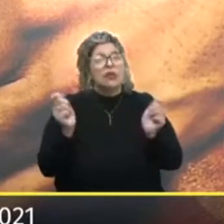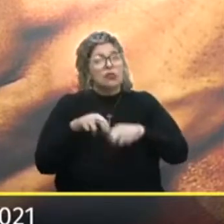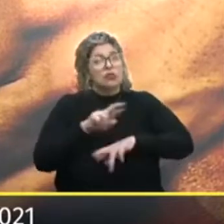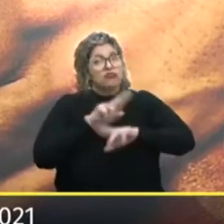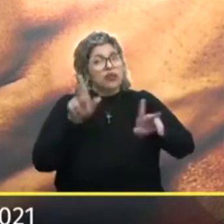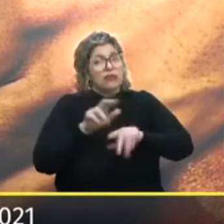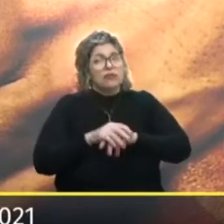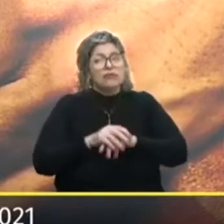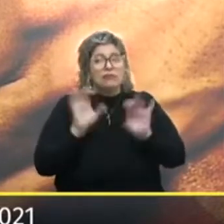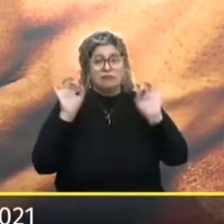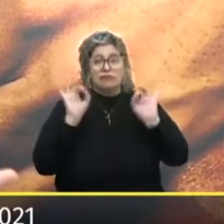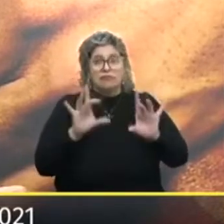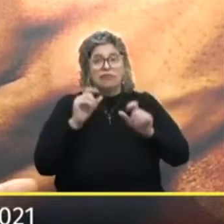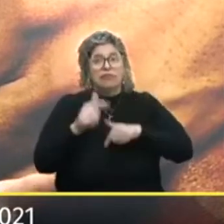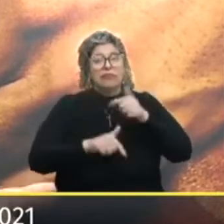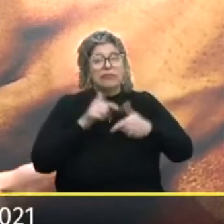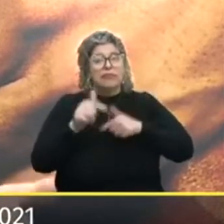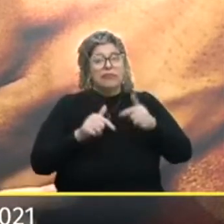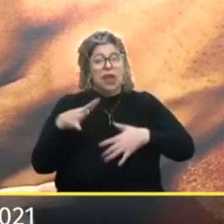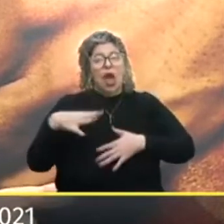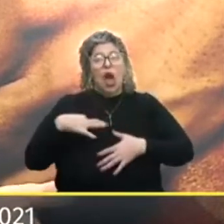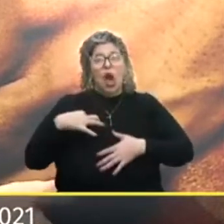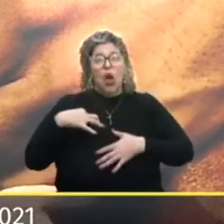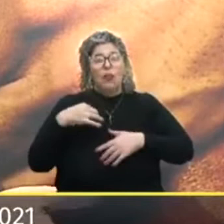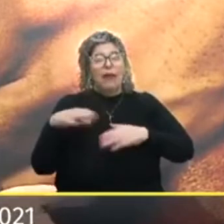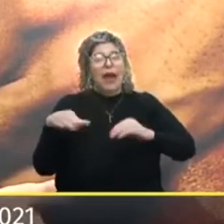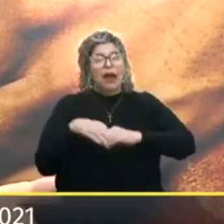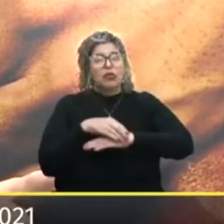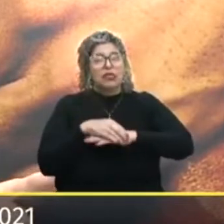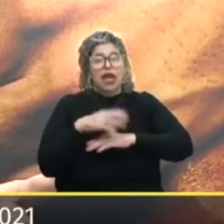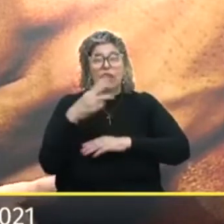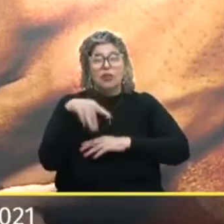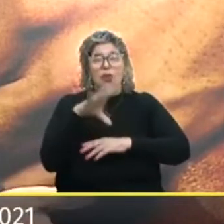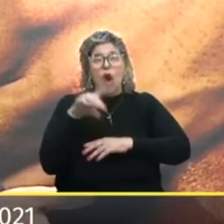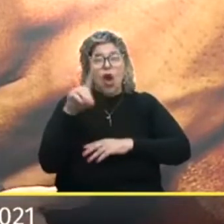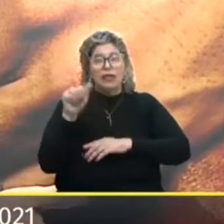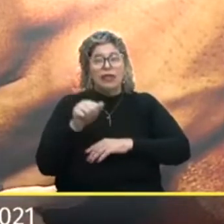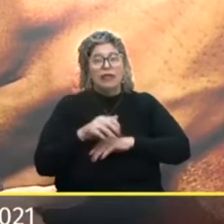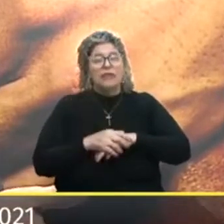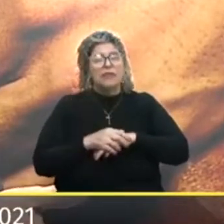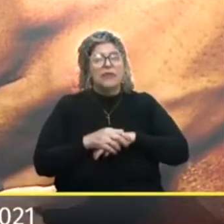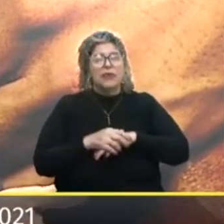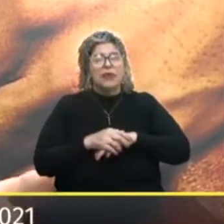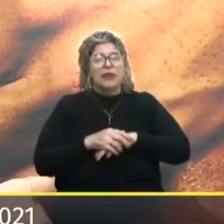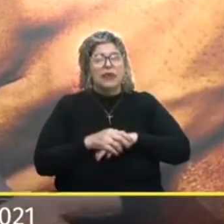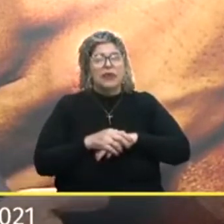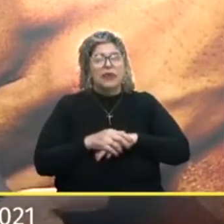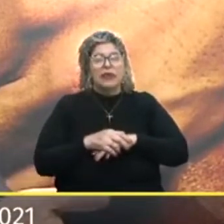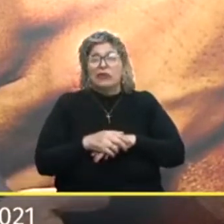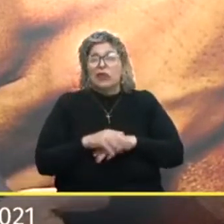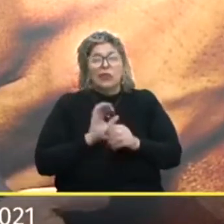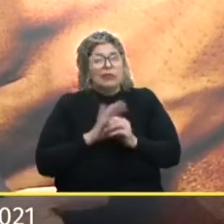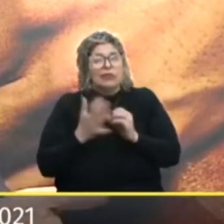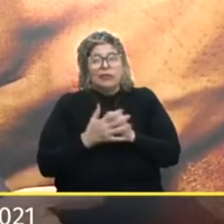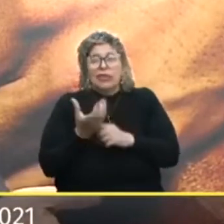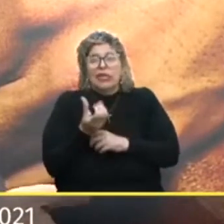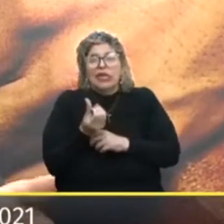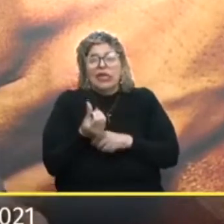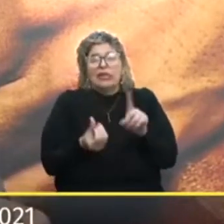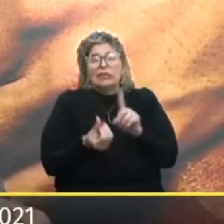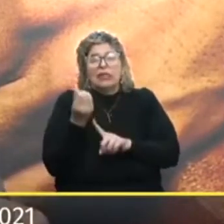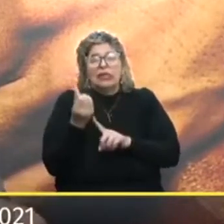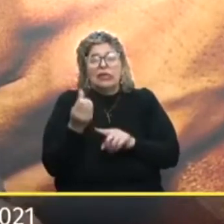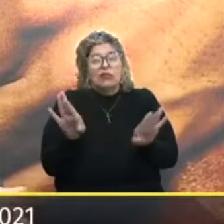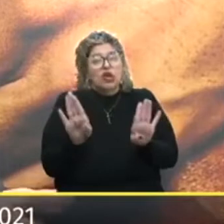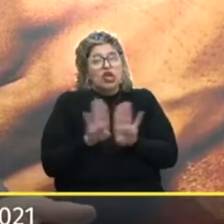pouco Diferente Especialmente Quem trabalha Com roupa Calçado Com a moda Ficou No tempo da pandemia Em torno de seis meses